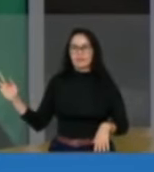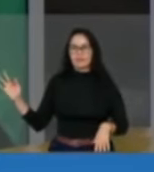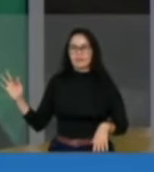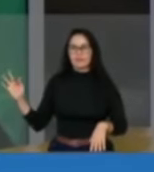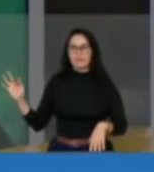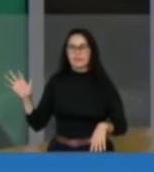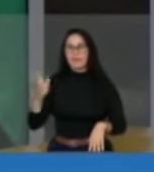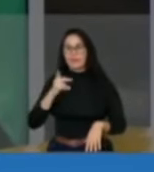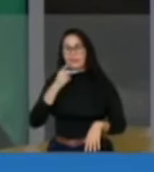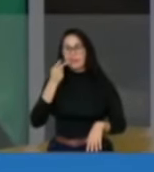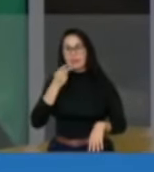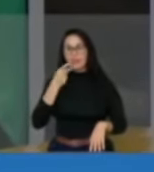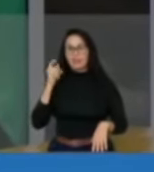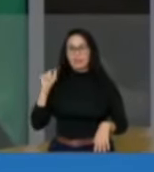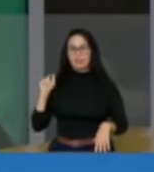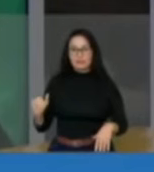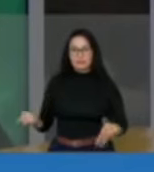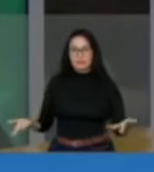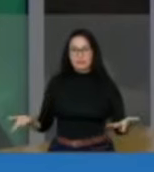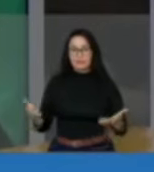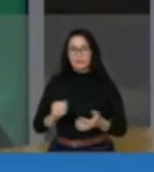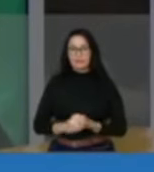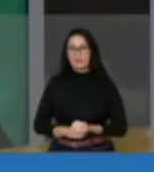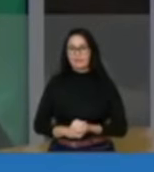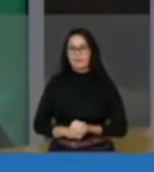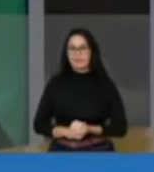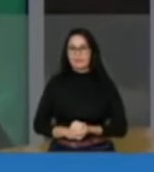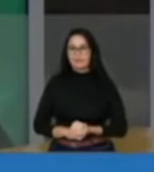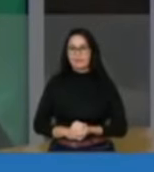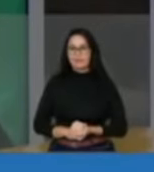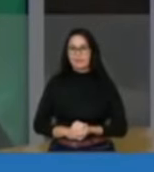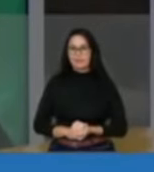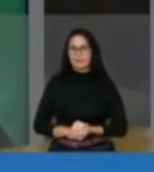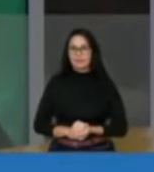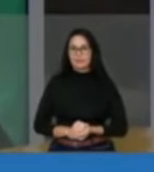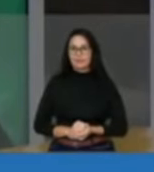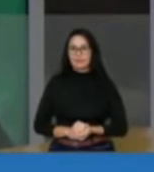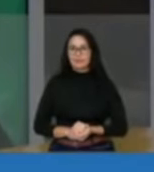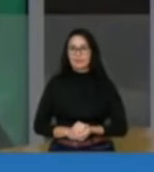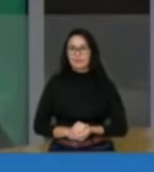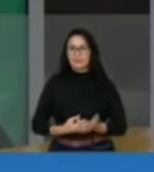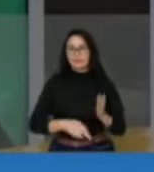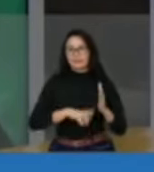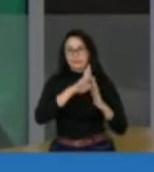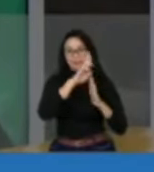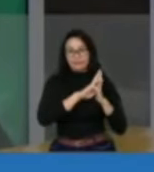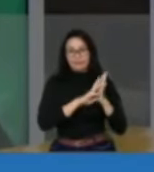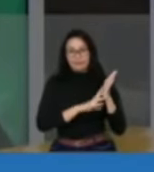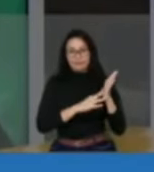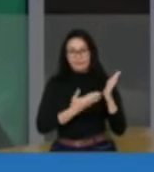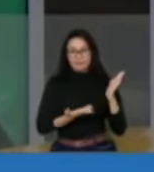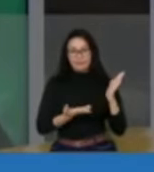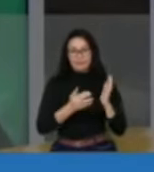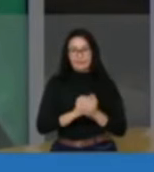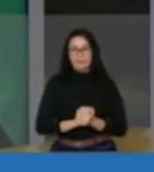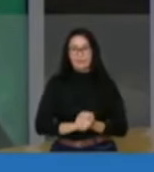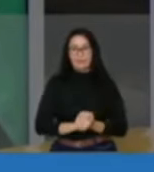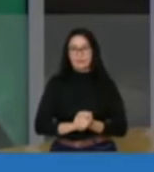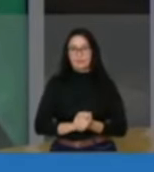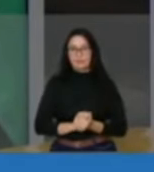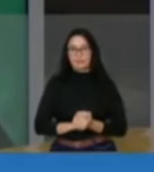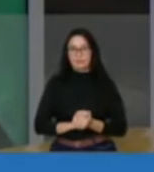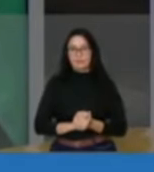diz, em dado momento do seu relatório, que em tese,